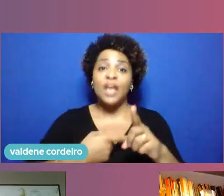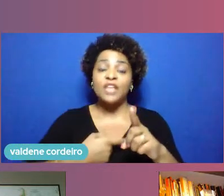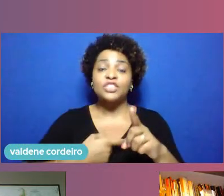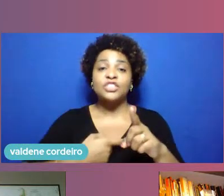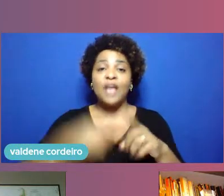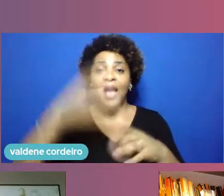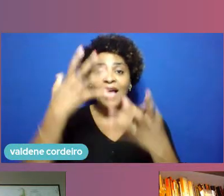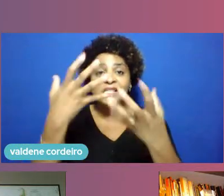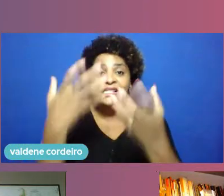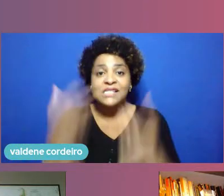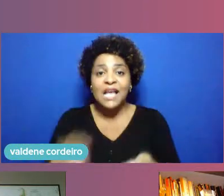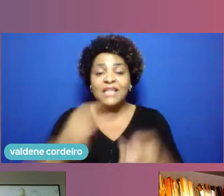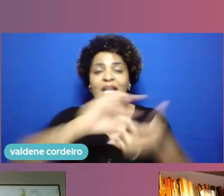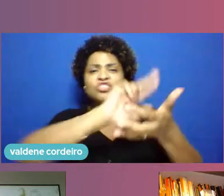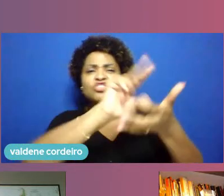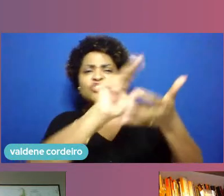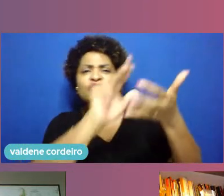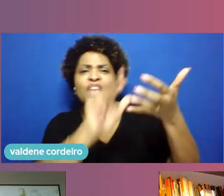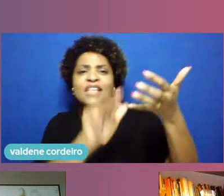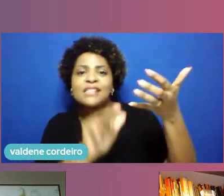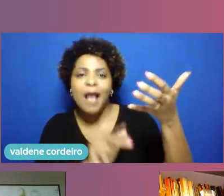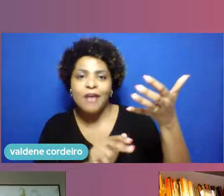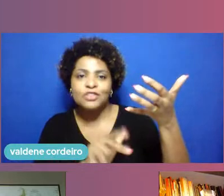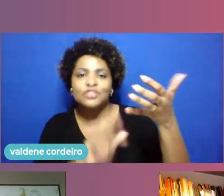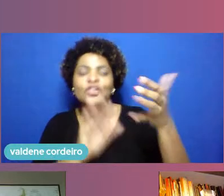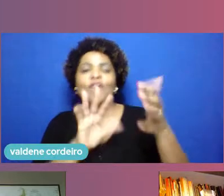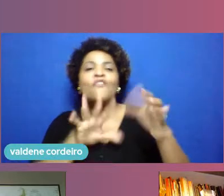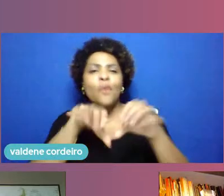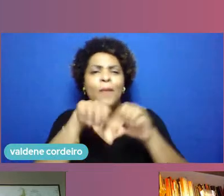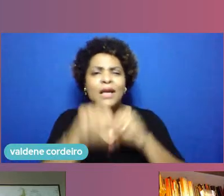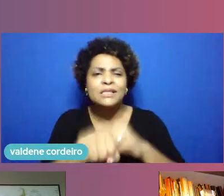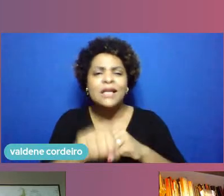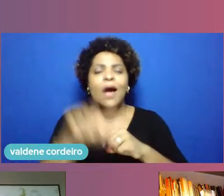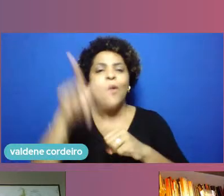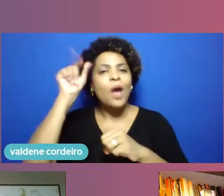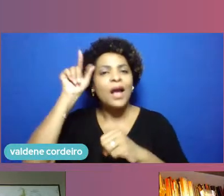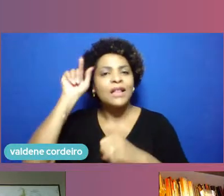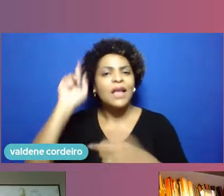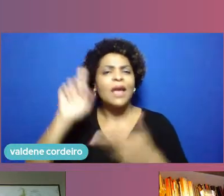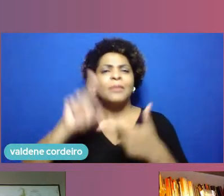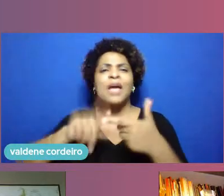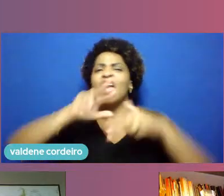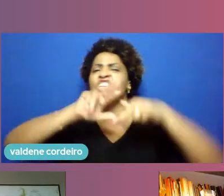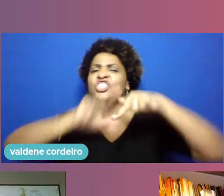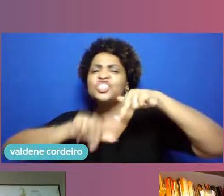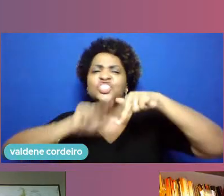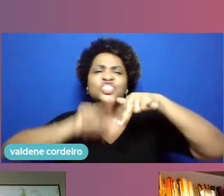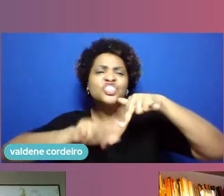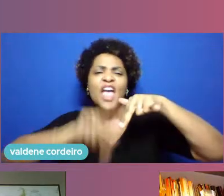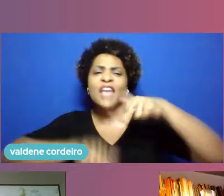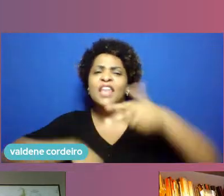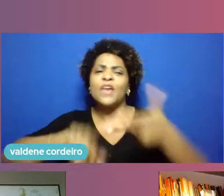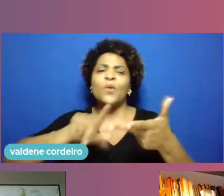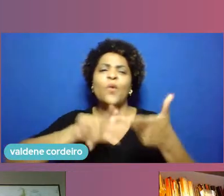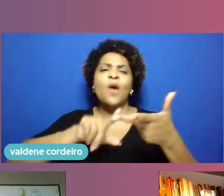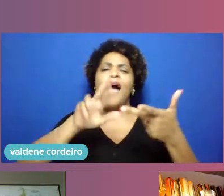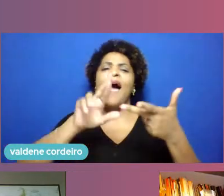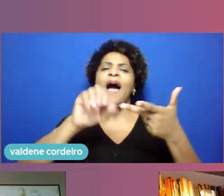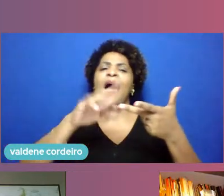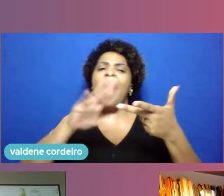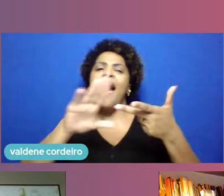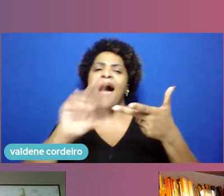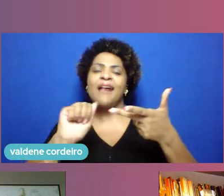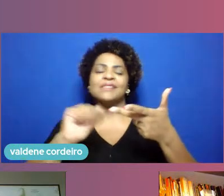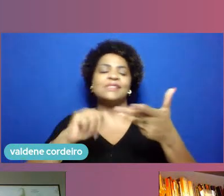diversidade de gênero de raça de condição socioeconômica de geografia elas também são absolutamente